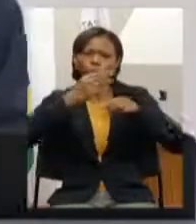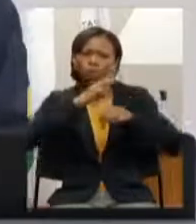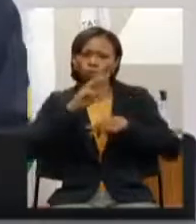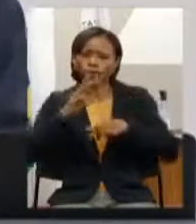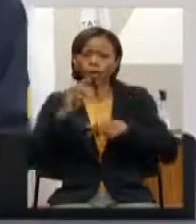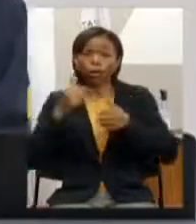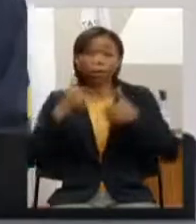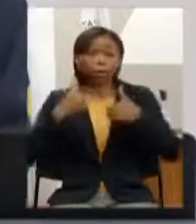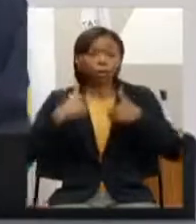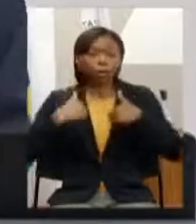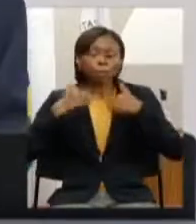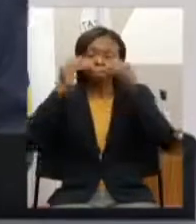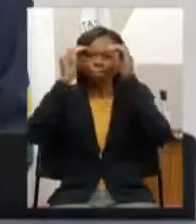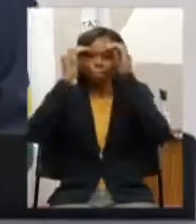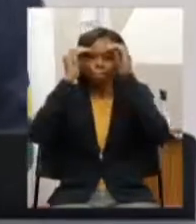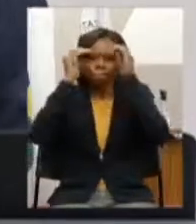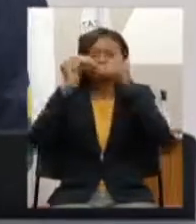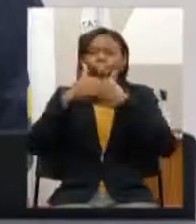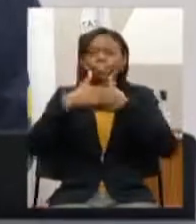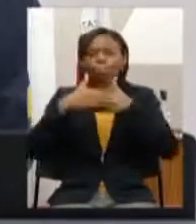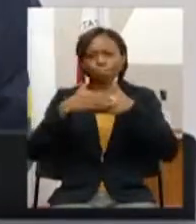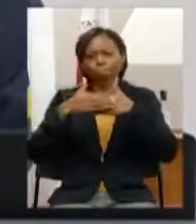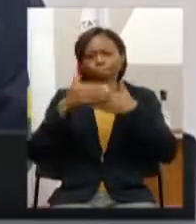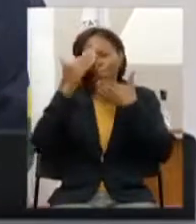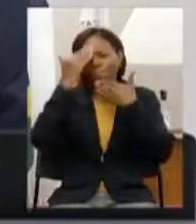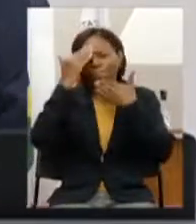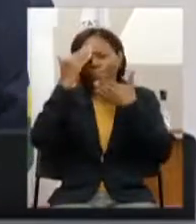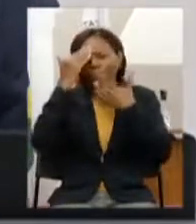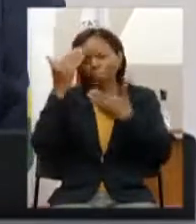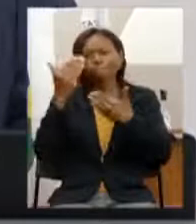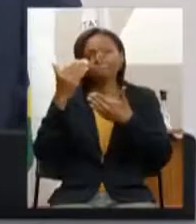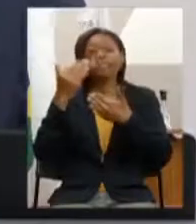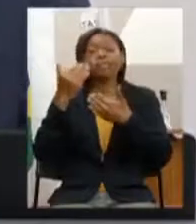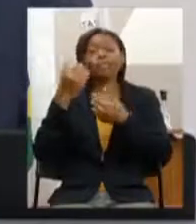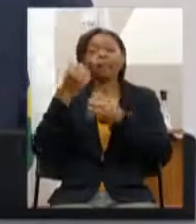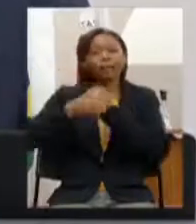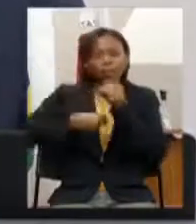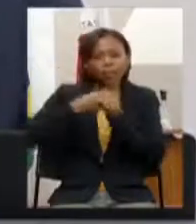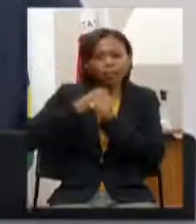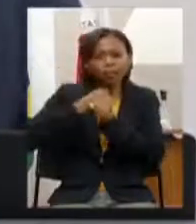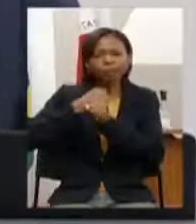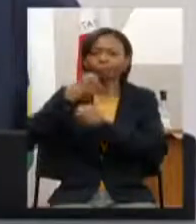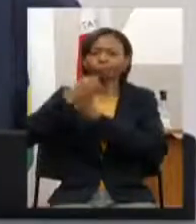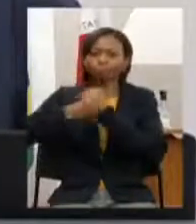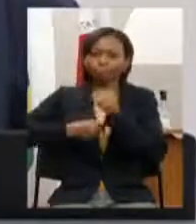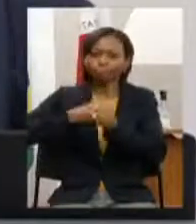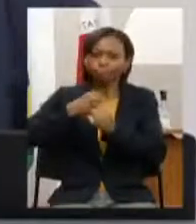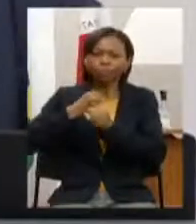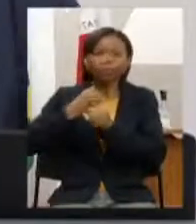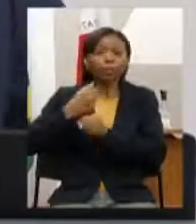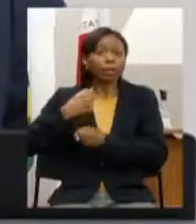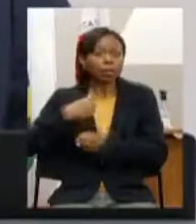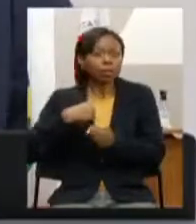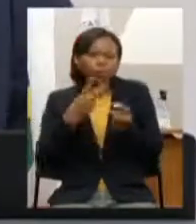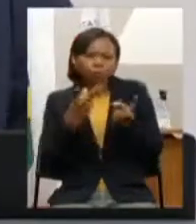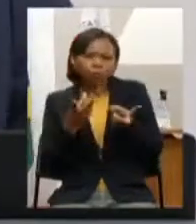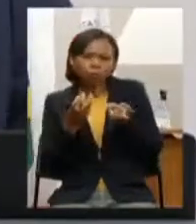carinho muito obrigado a cada ano a cada ano que passa eu aprendo muito